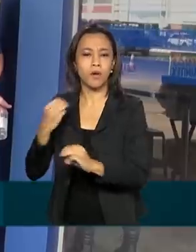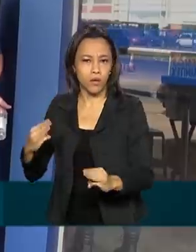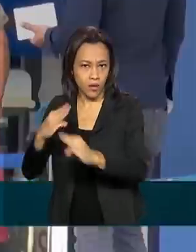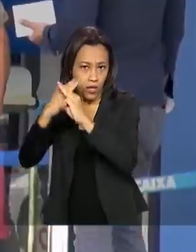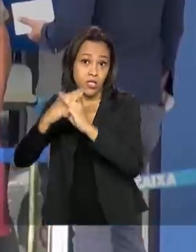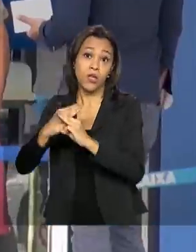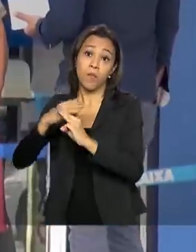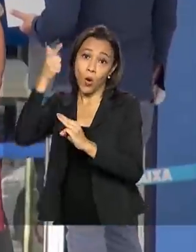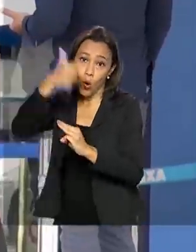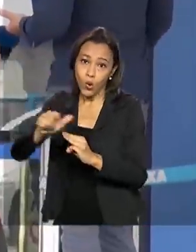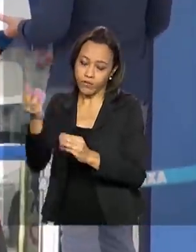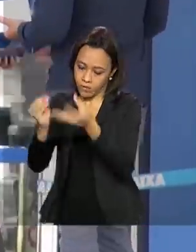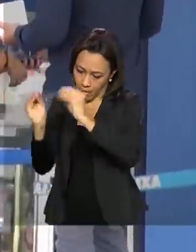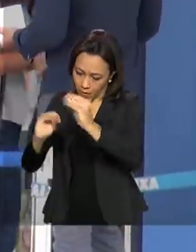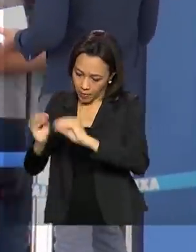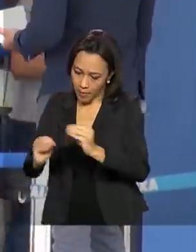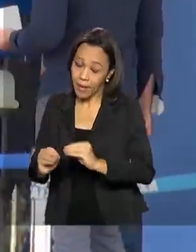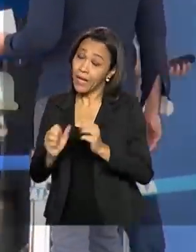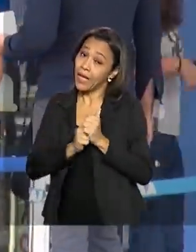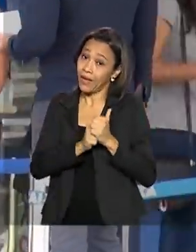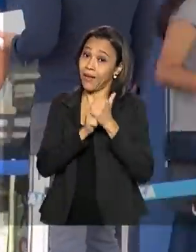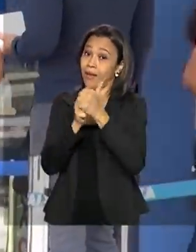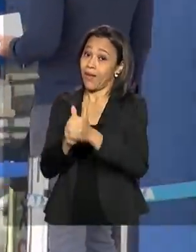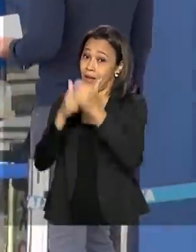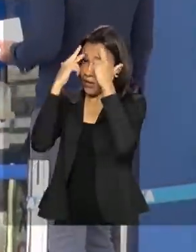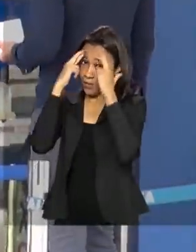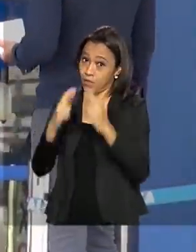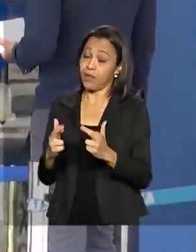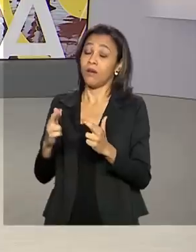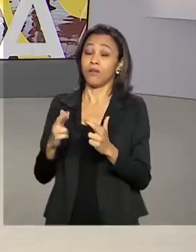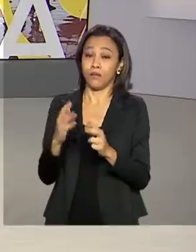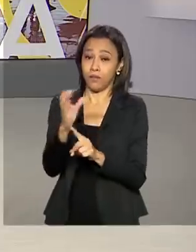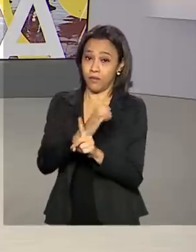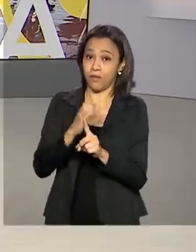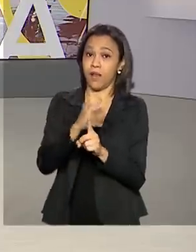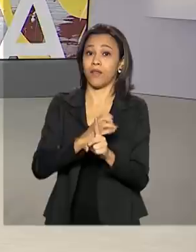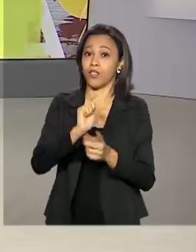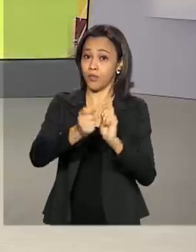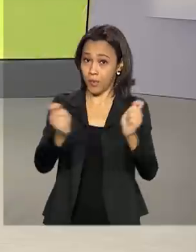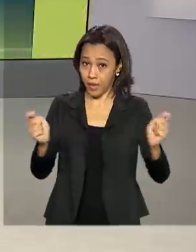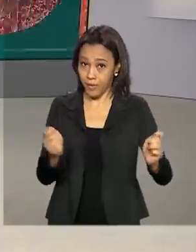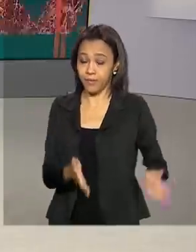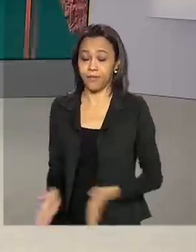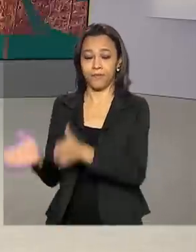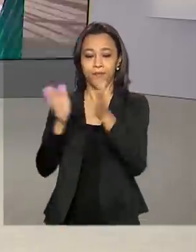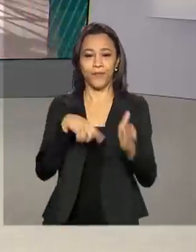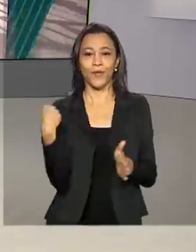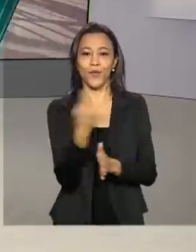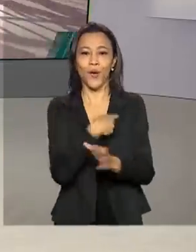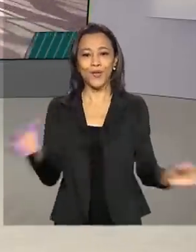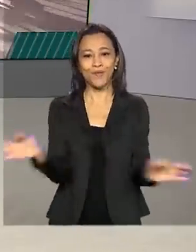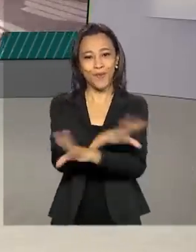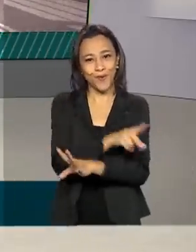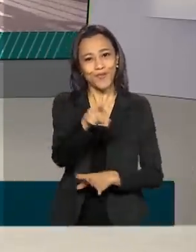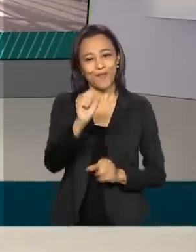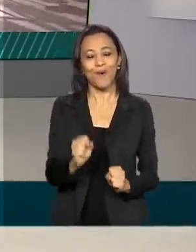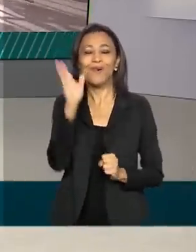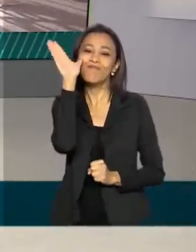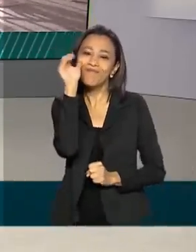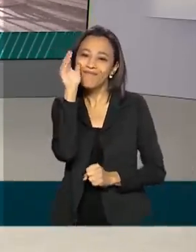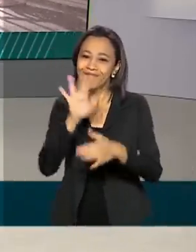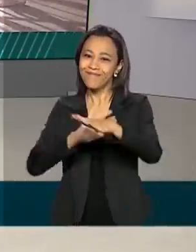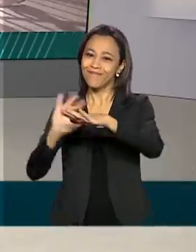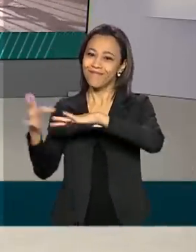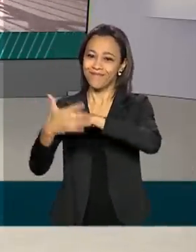cadastro, respeitando o cronograma de pagamentos. O Brasil em Dia termina aqui. Você pode nos acompanhar